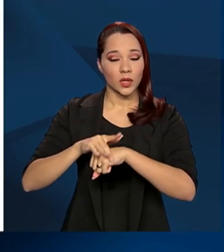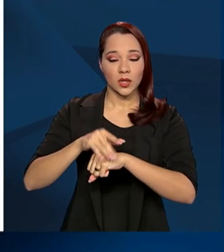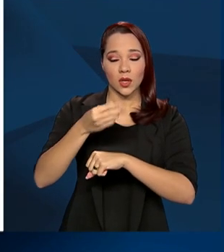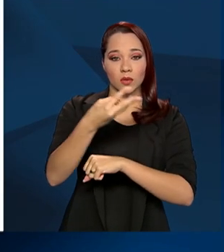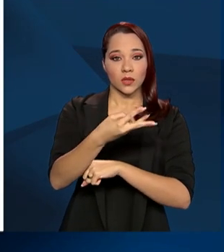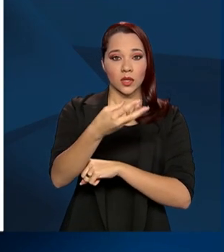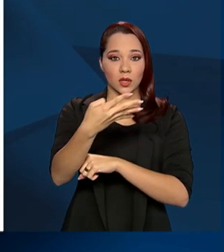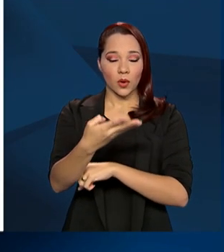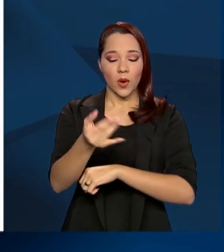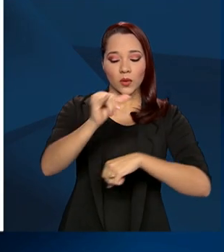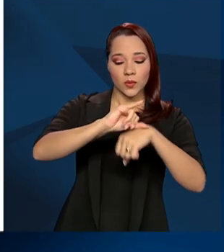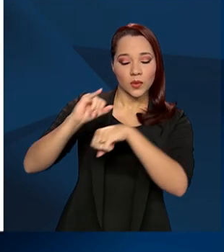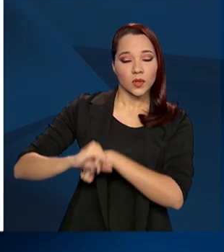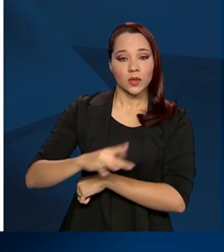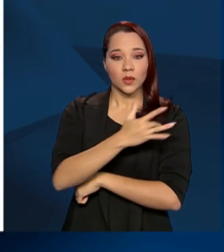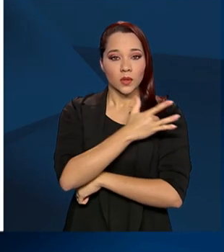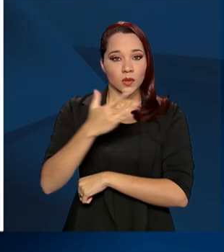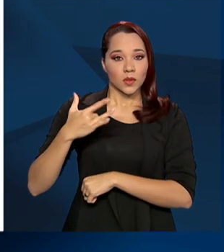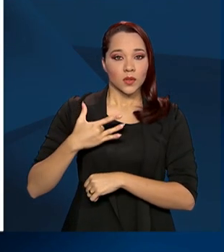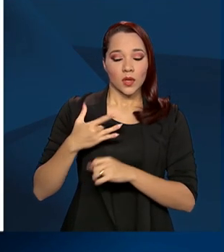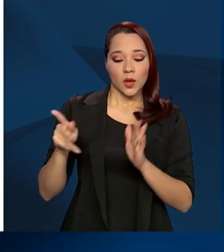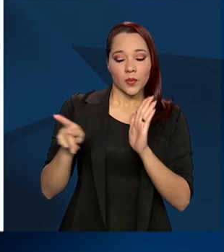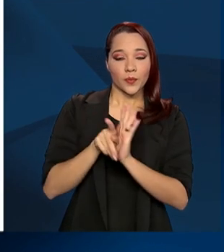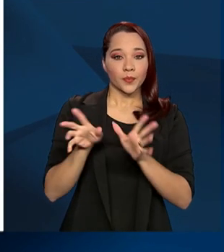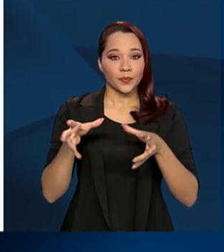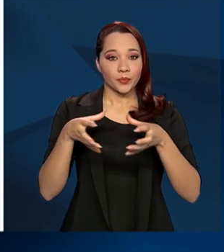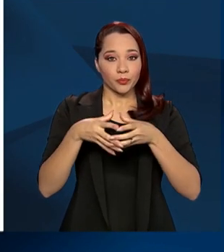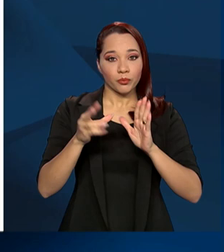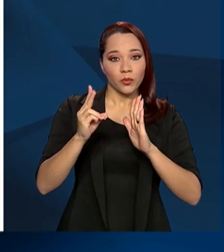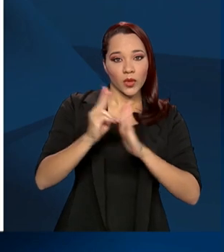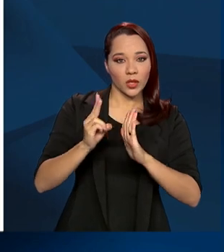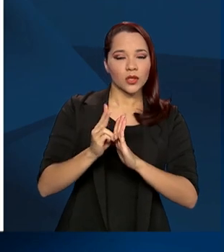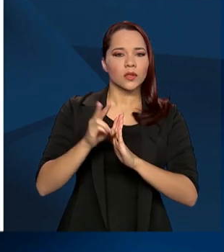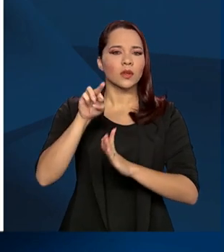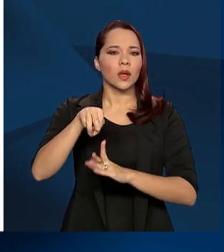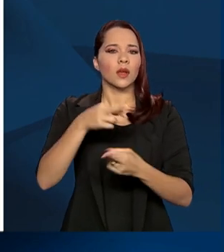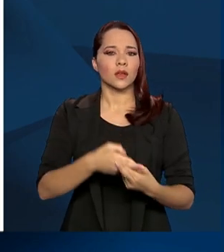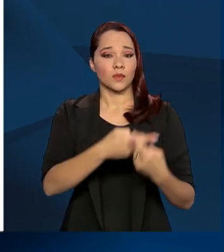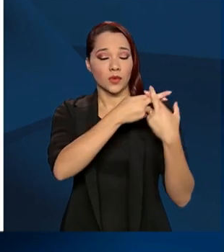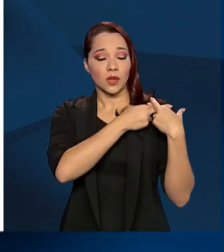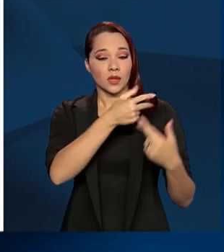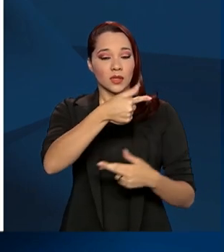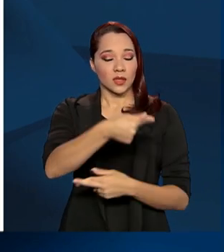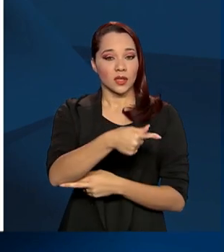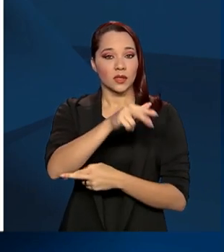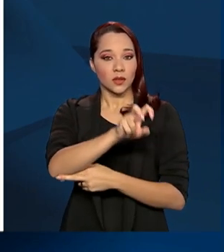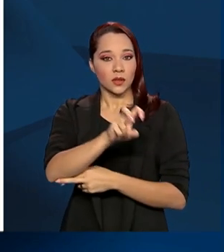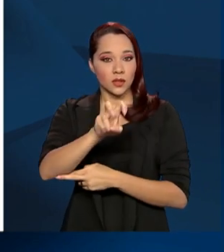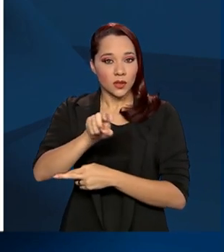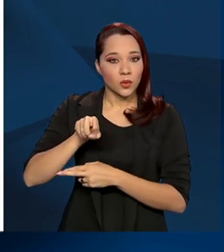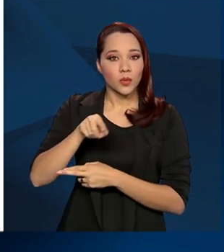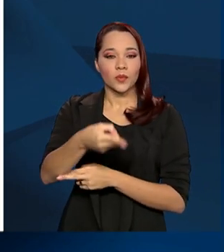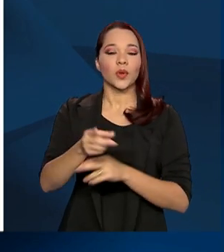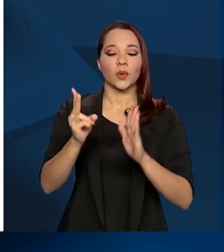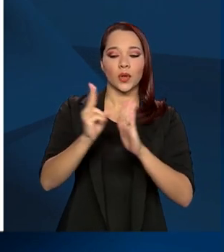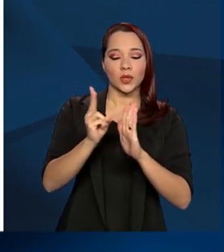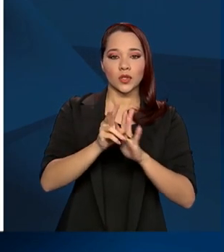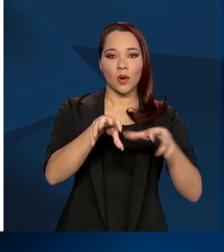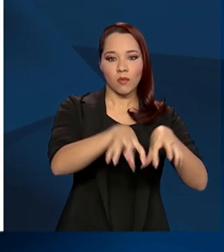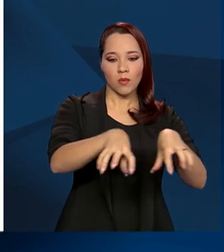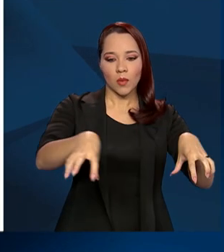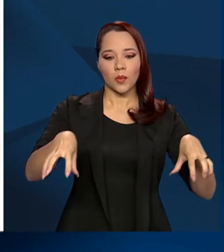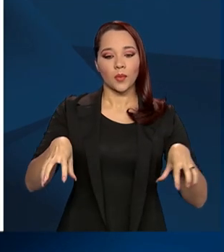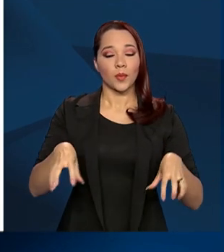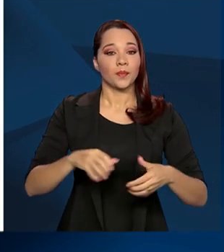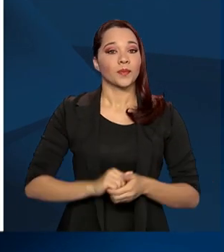distritos sanitários especiais indígenas, responsáveis pelos 755 mil indígenas aldeados.